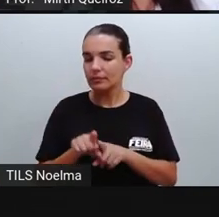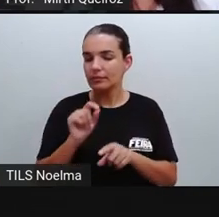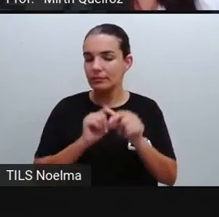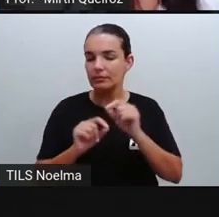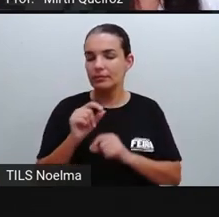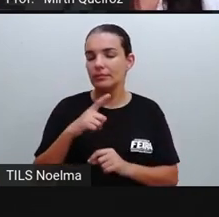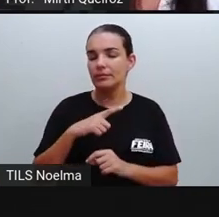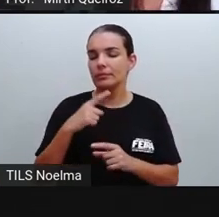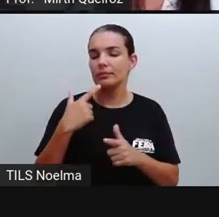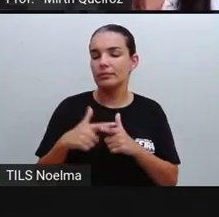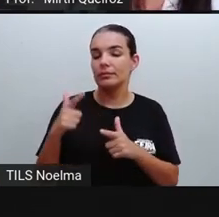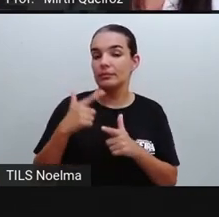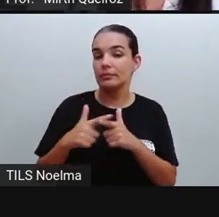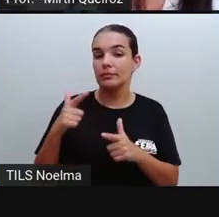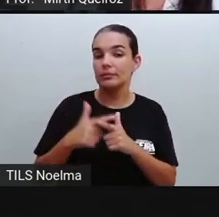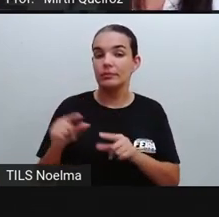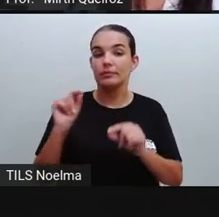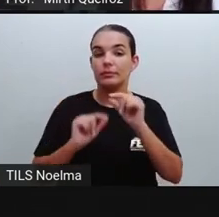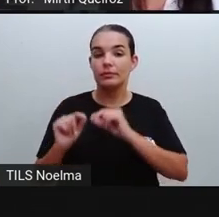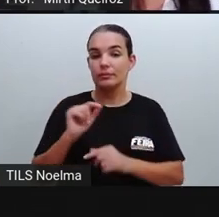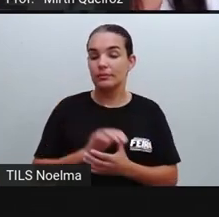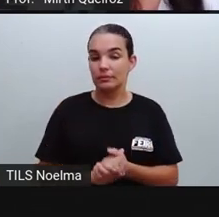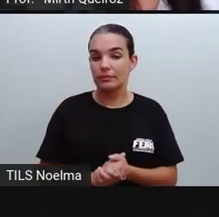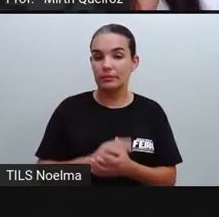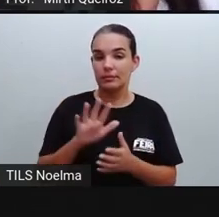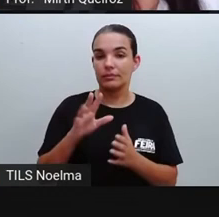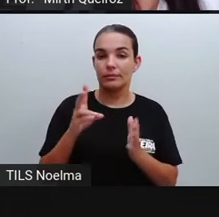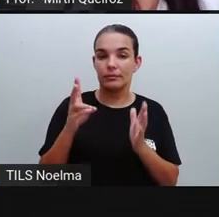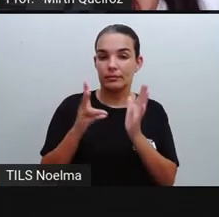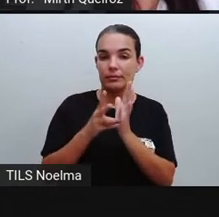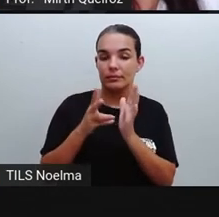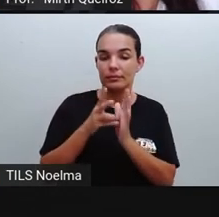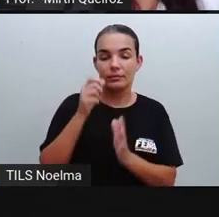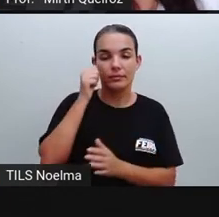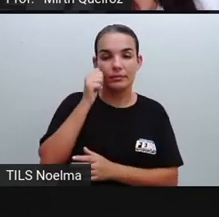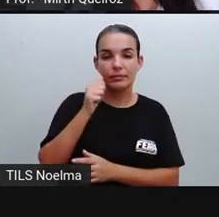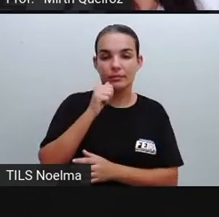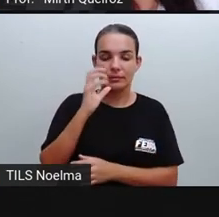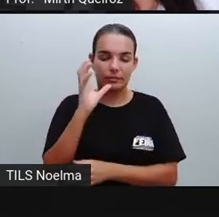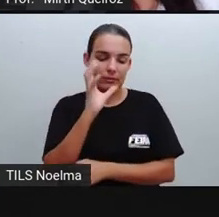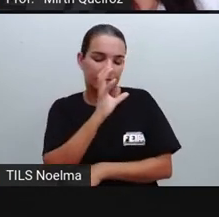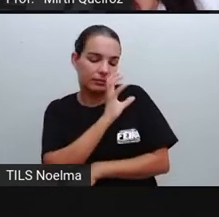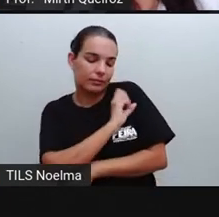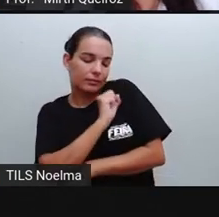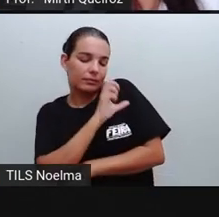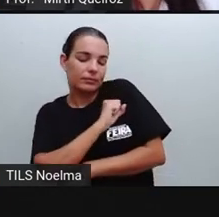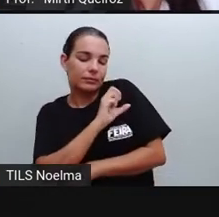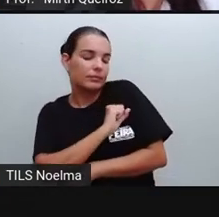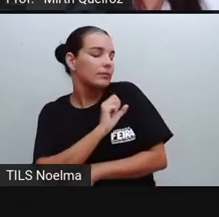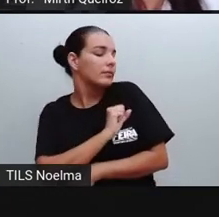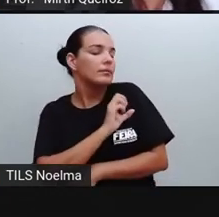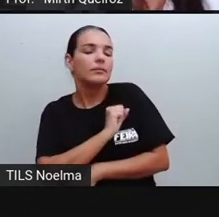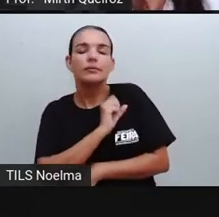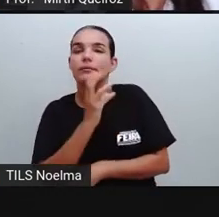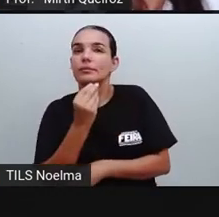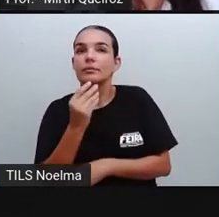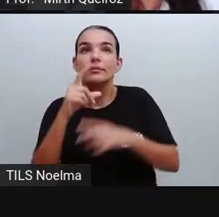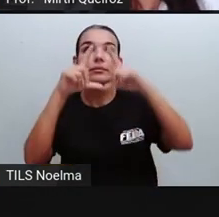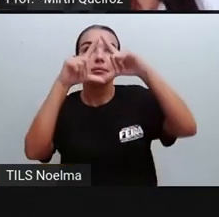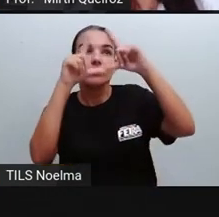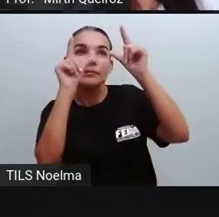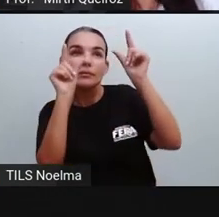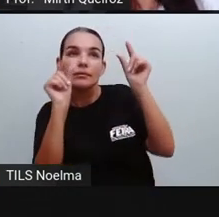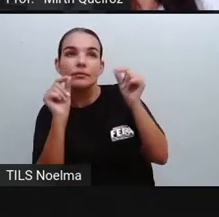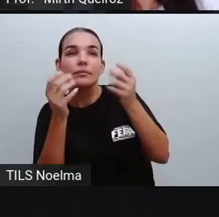conflito, onde a índiazinha, ela era apaixonada pela lua e ela,